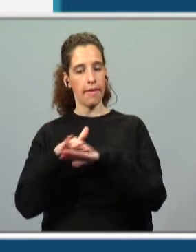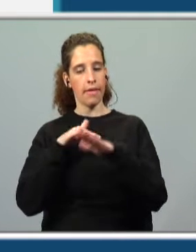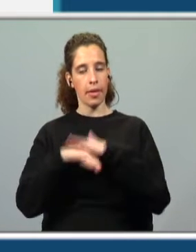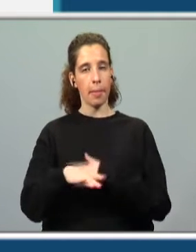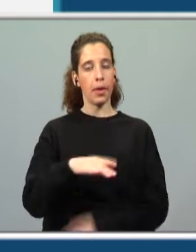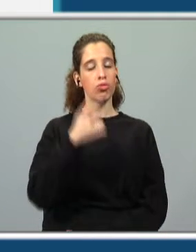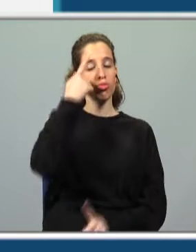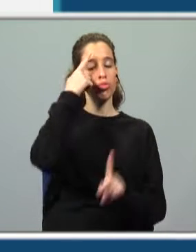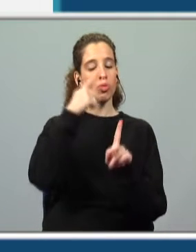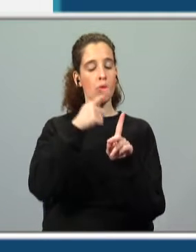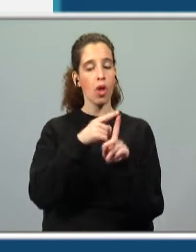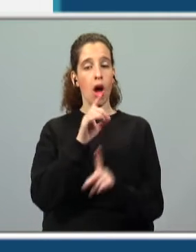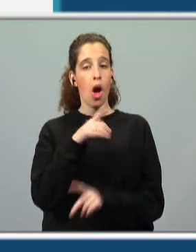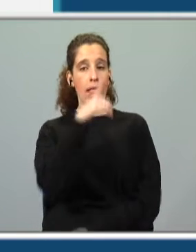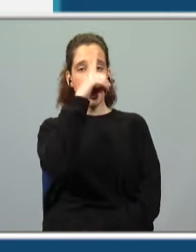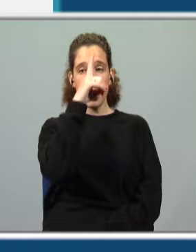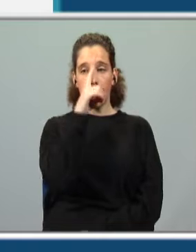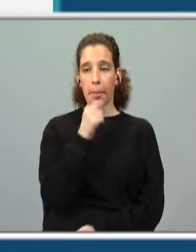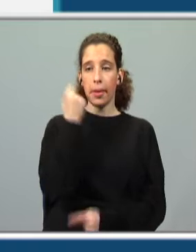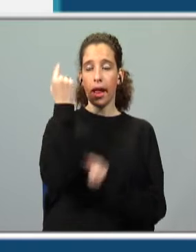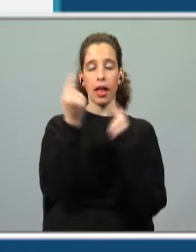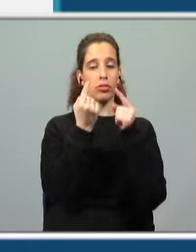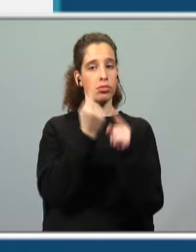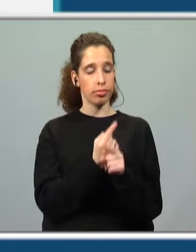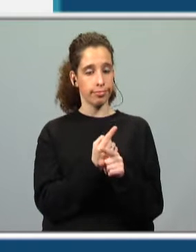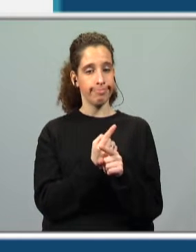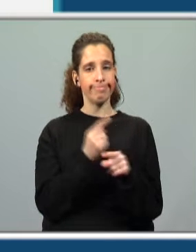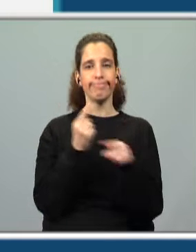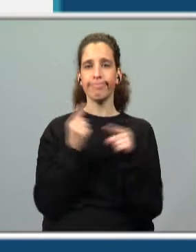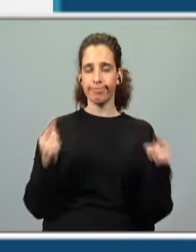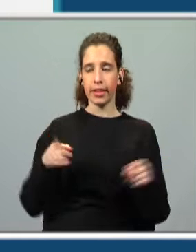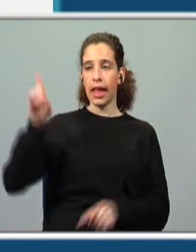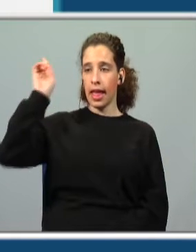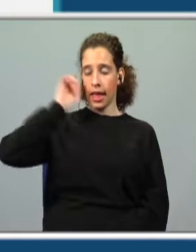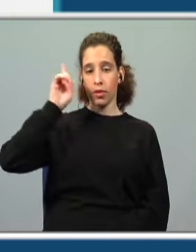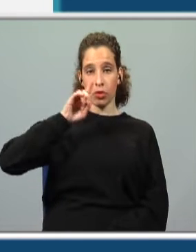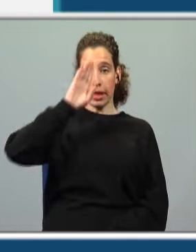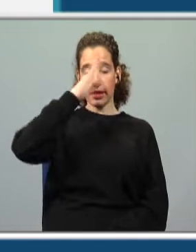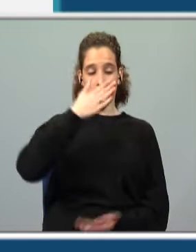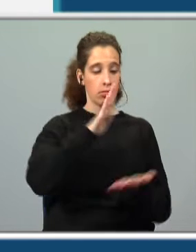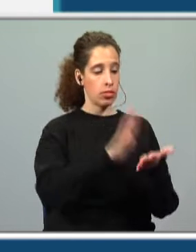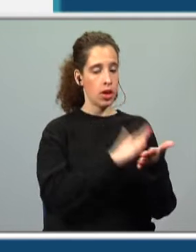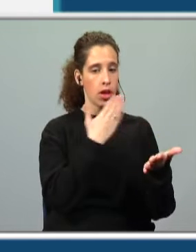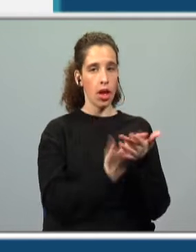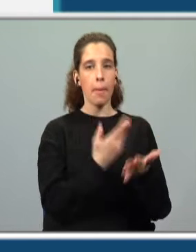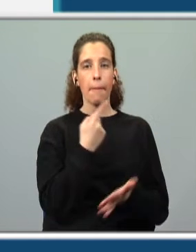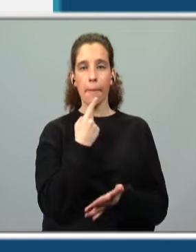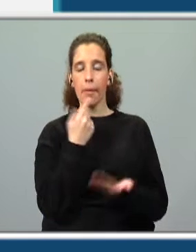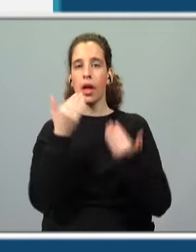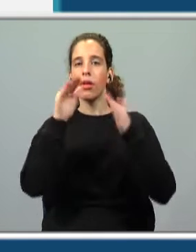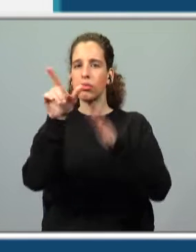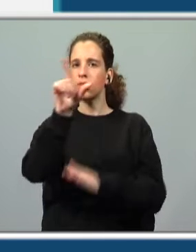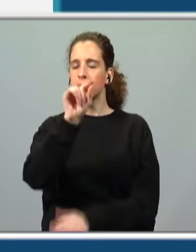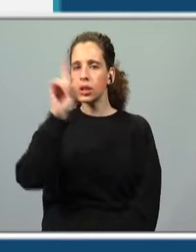relembrarmos algumas questões, porque é importante sabermos interpretar e compreender, mas